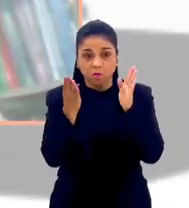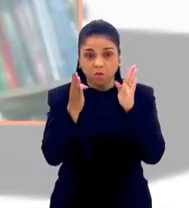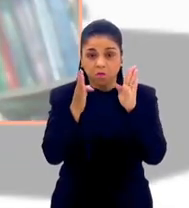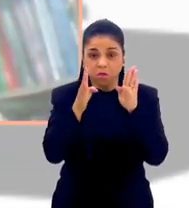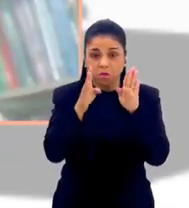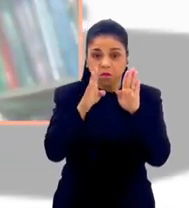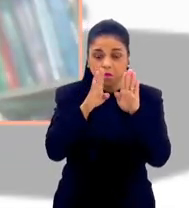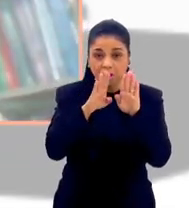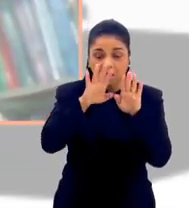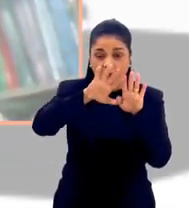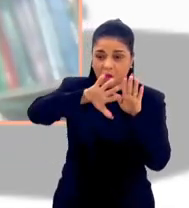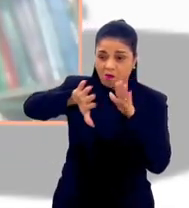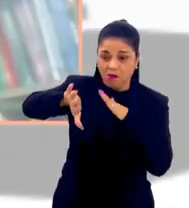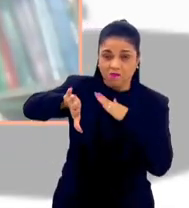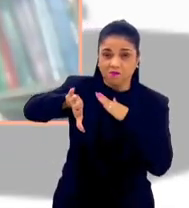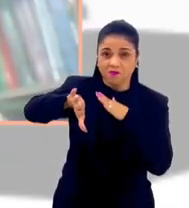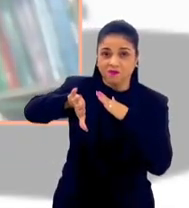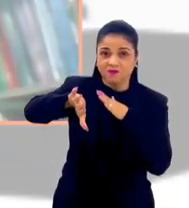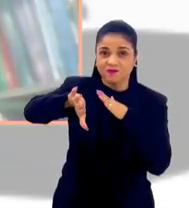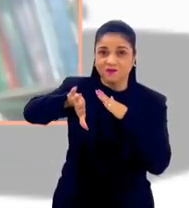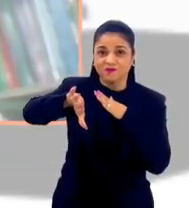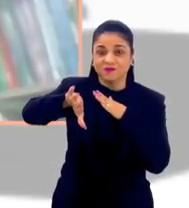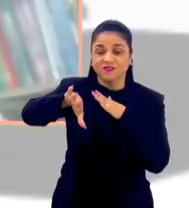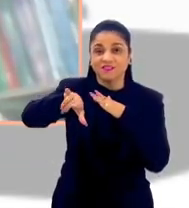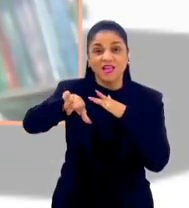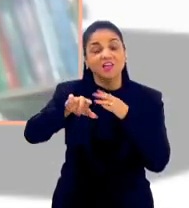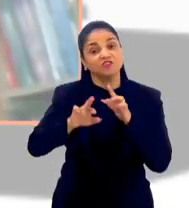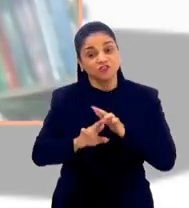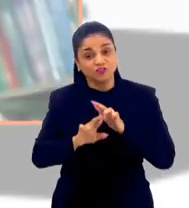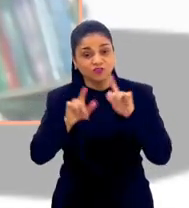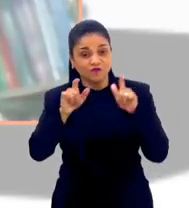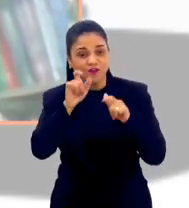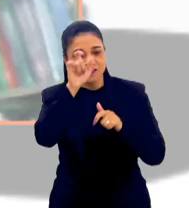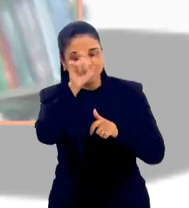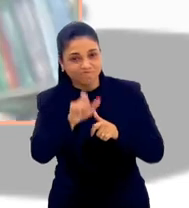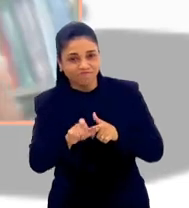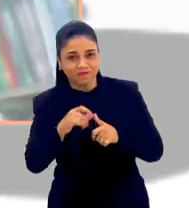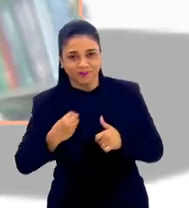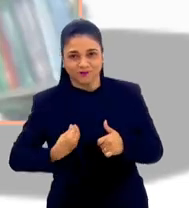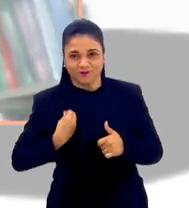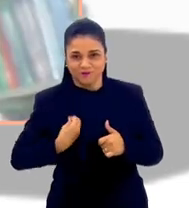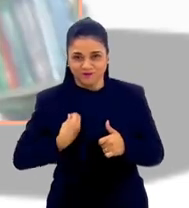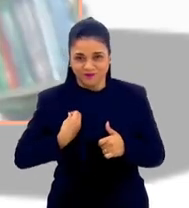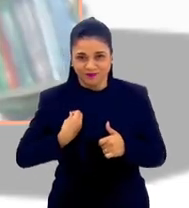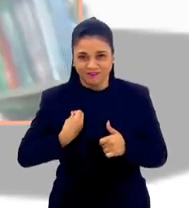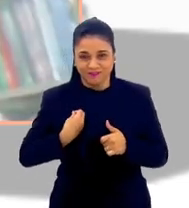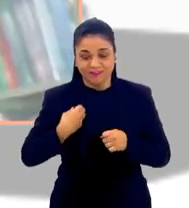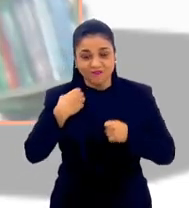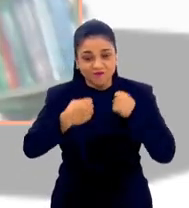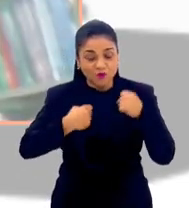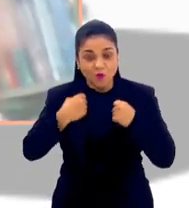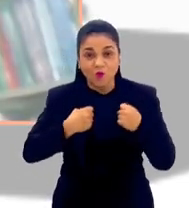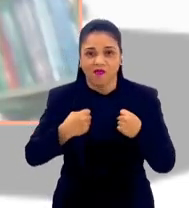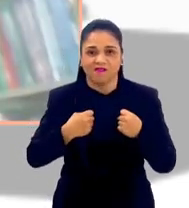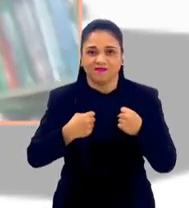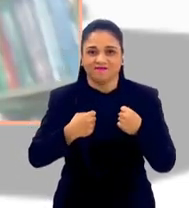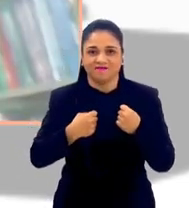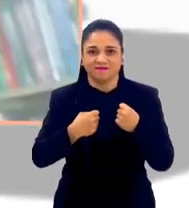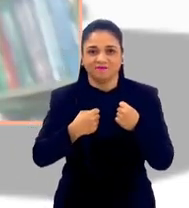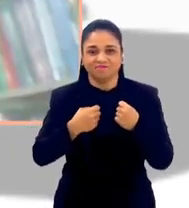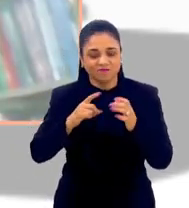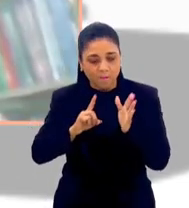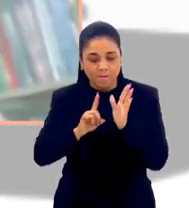Abra sua mão, segure a porta. Talvez aquilo faça diferença enorme na vida de alguém que está vindo correndo. Agradeça.